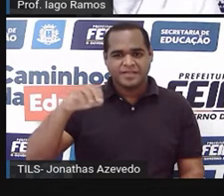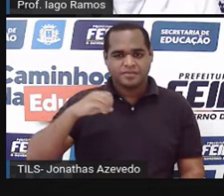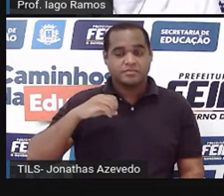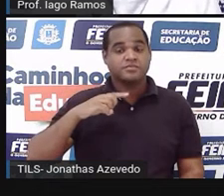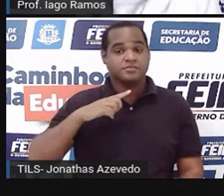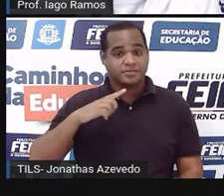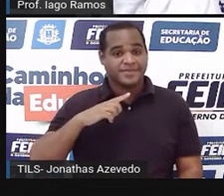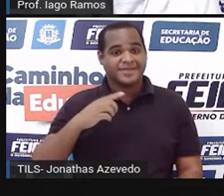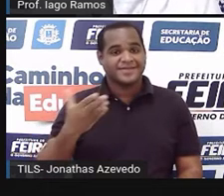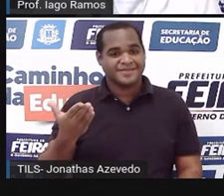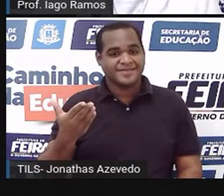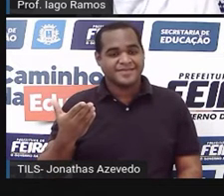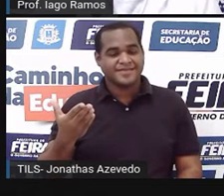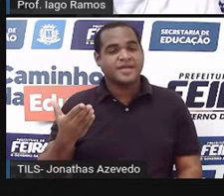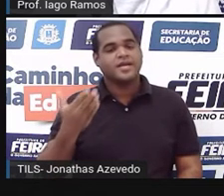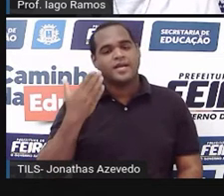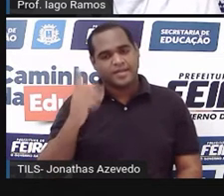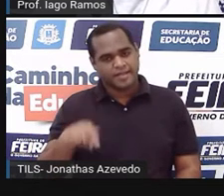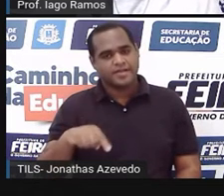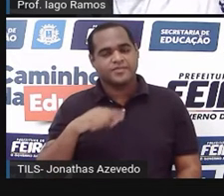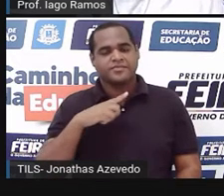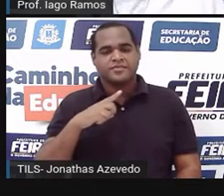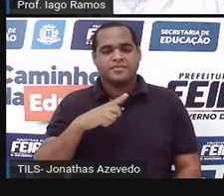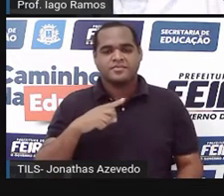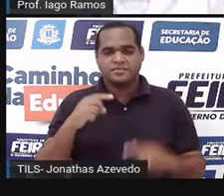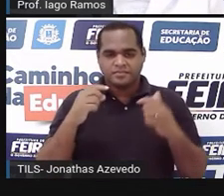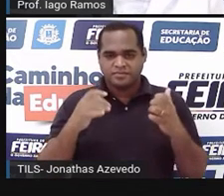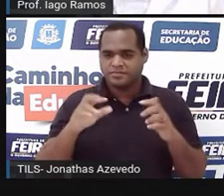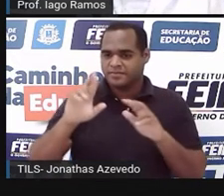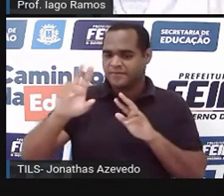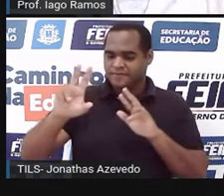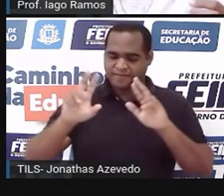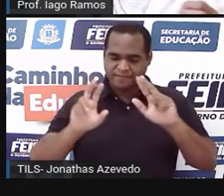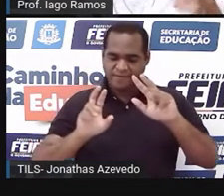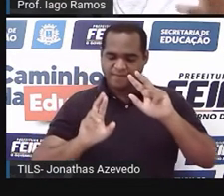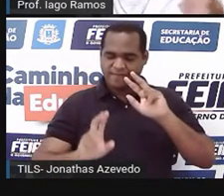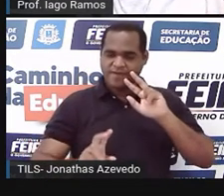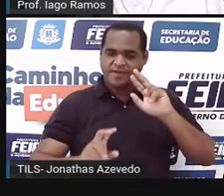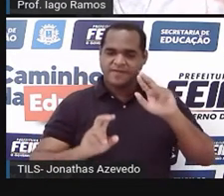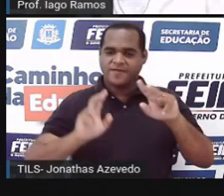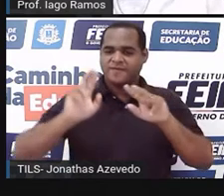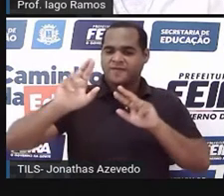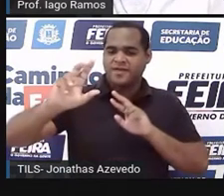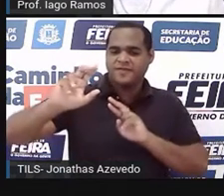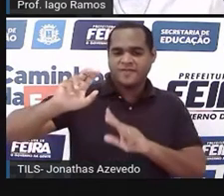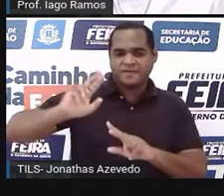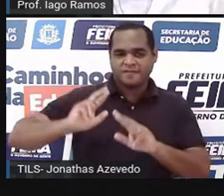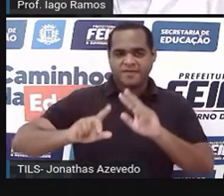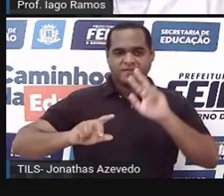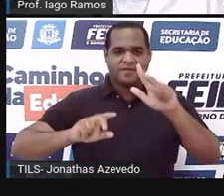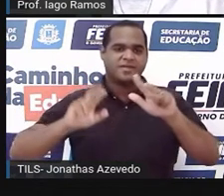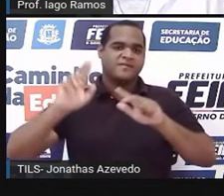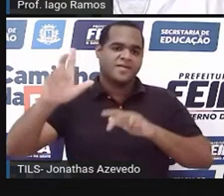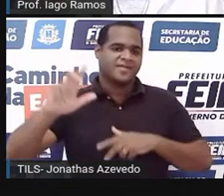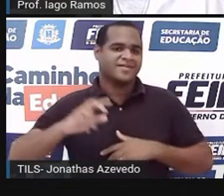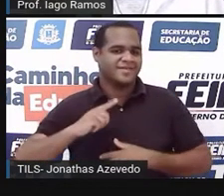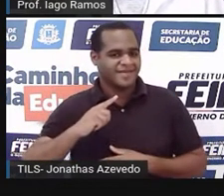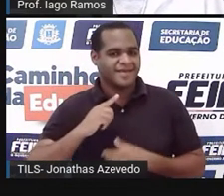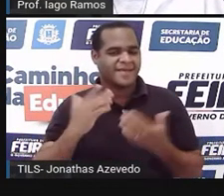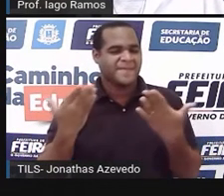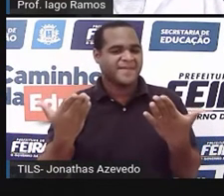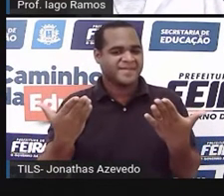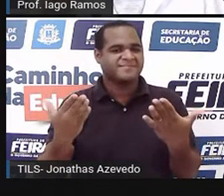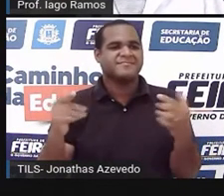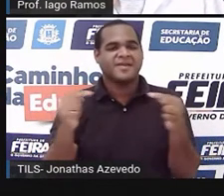escaleno é aquele que tem os lados com três medidas diferentes. É o que está